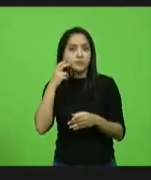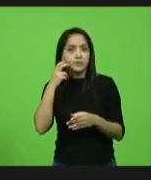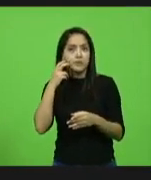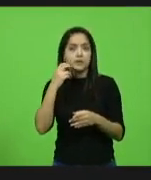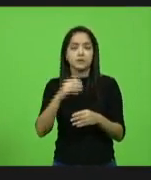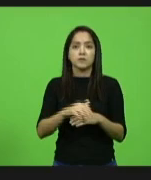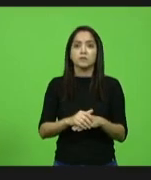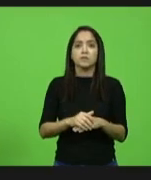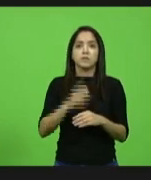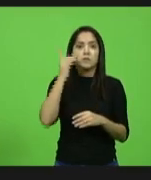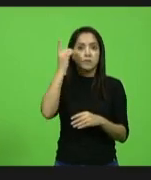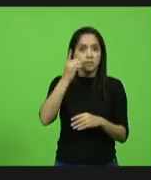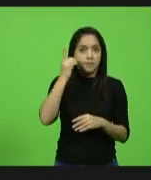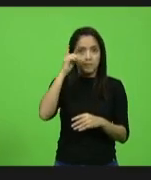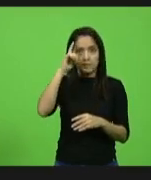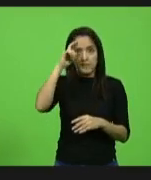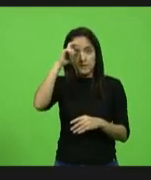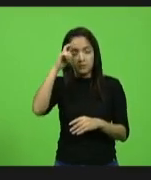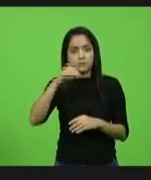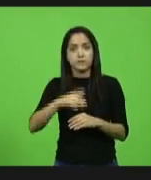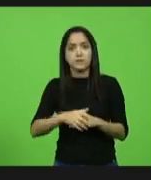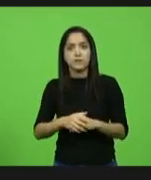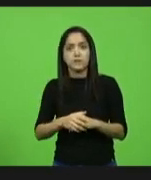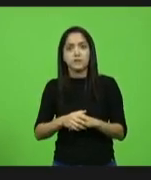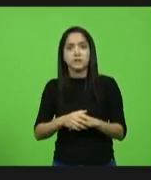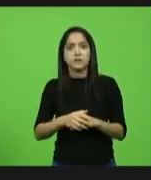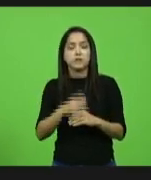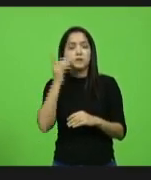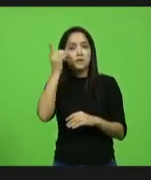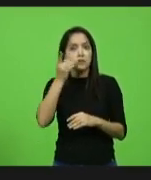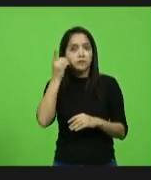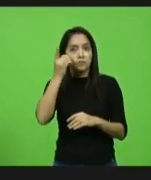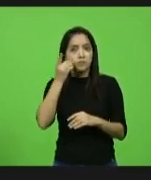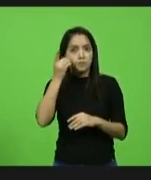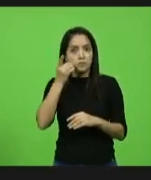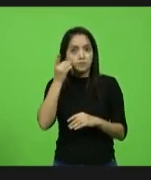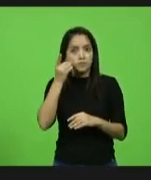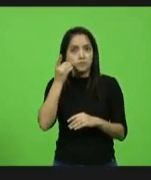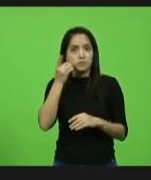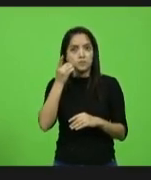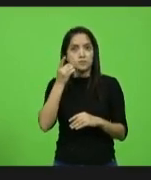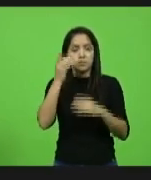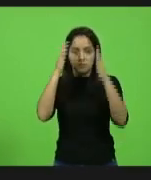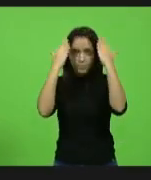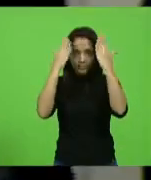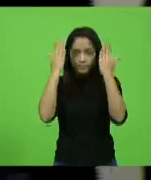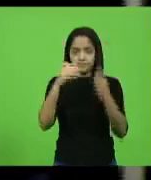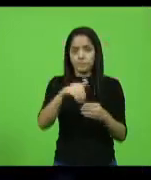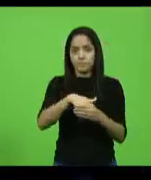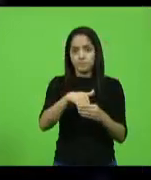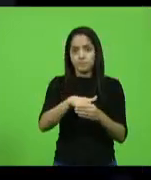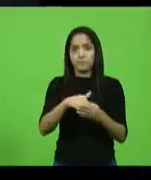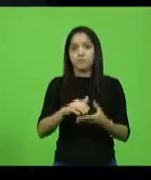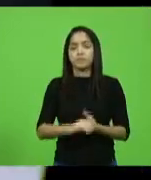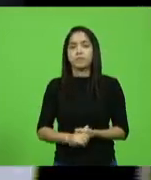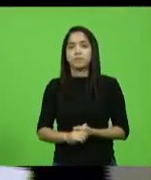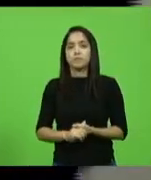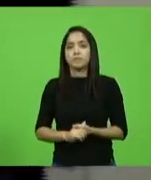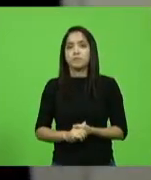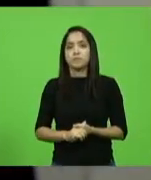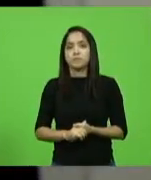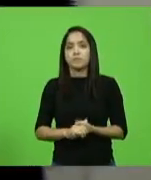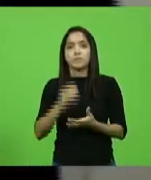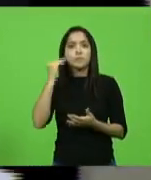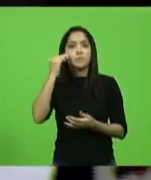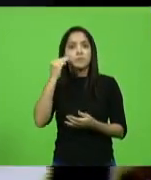voto no deputado Marcos Vieira e voto no deputado José Milton Schaefer. O deputado Márcio Machado